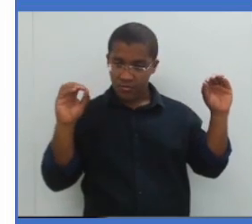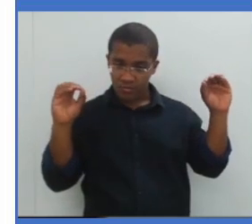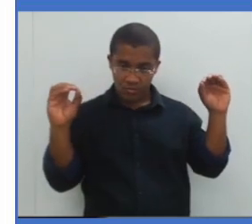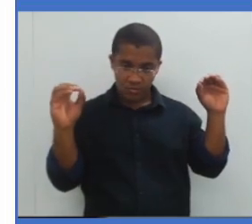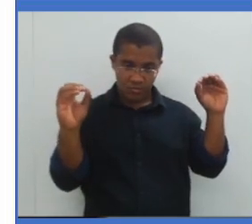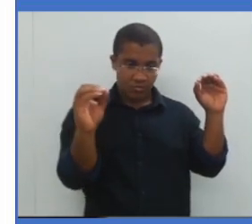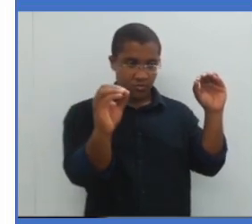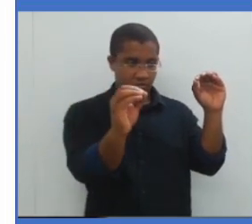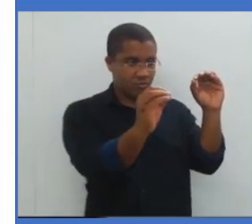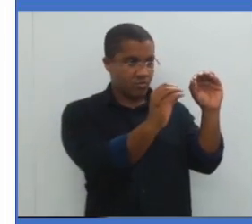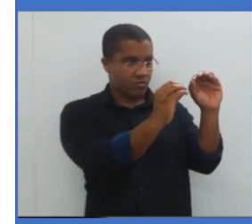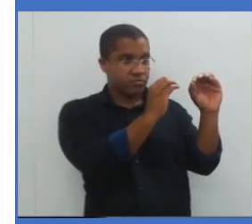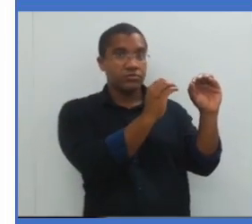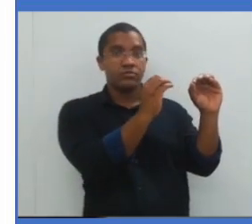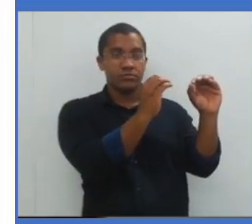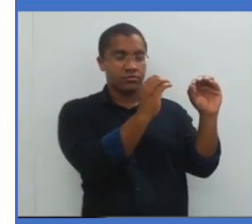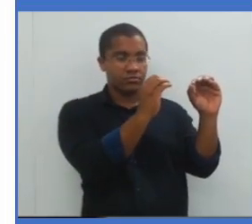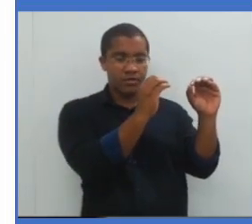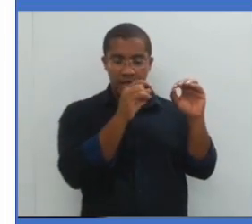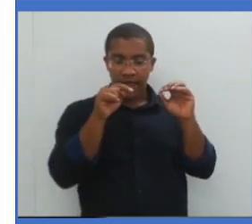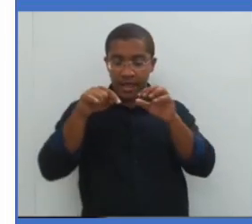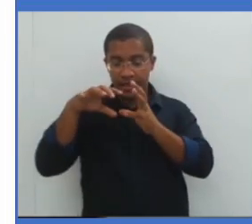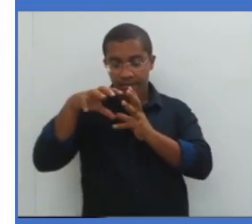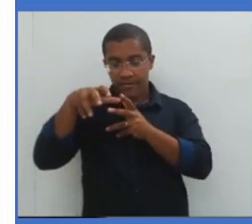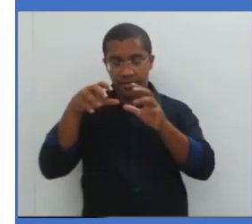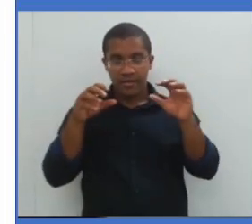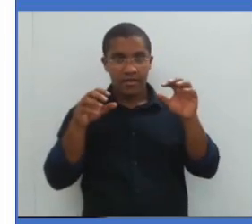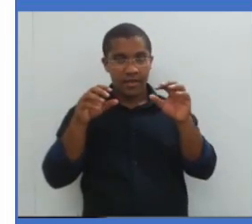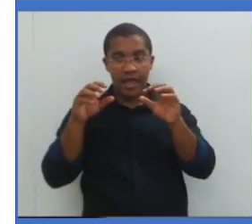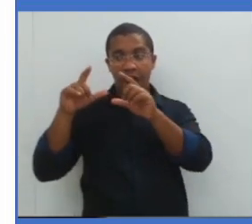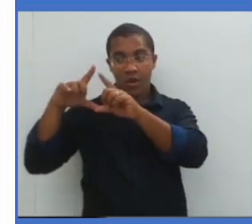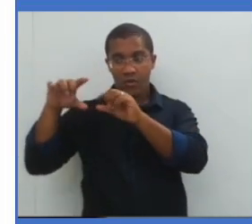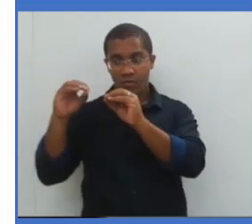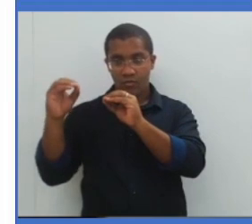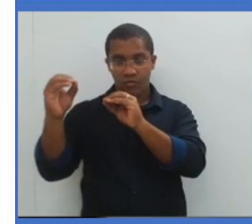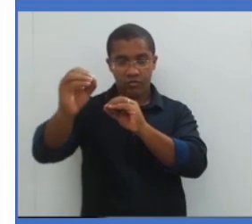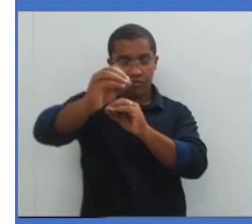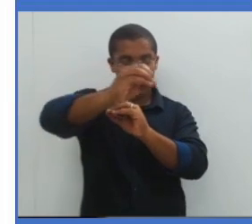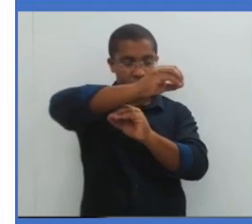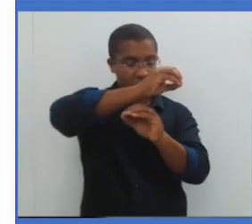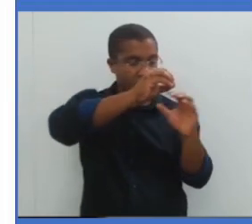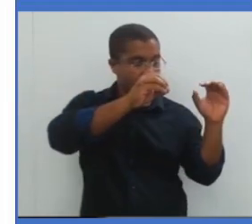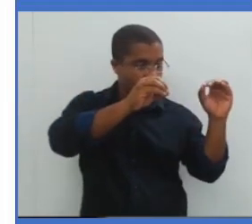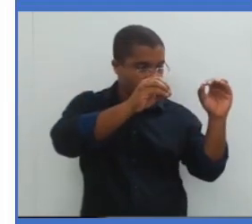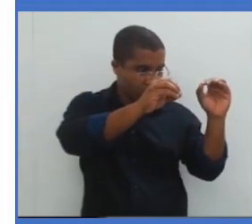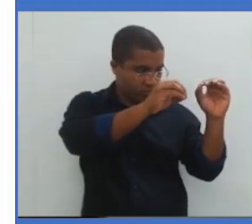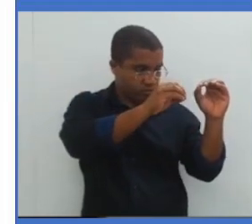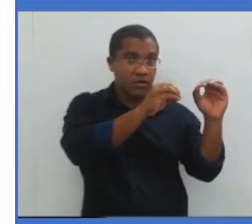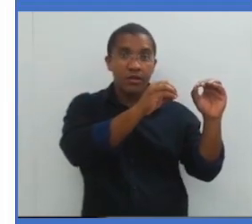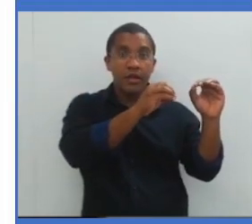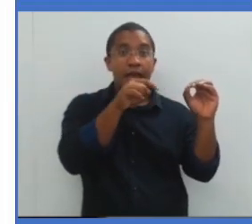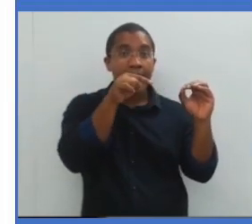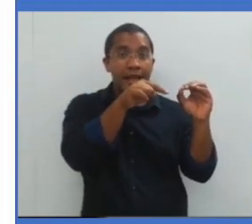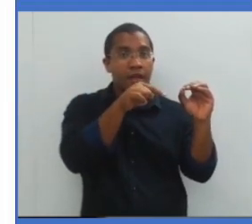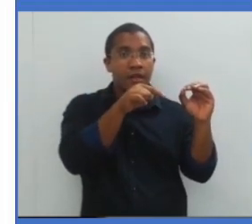alinhados. Uma linha, ok? Que só acontecem